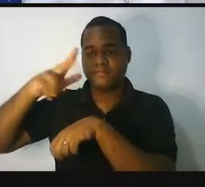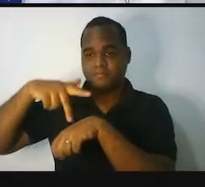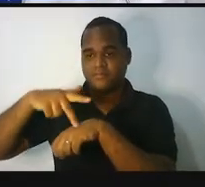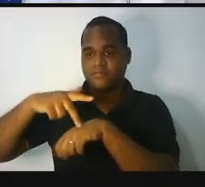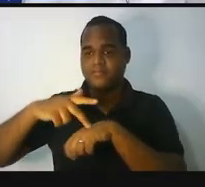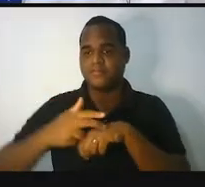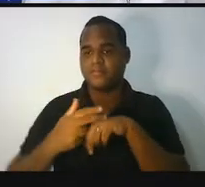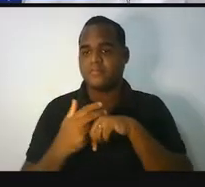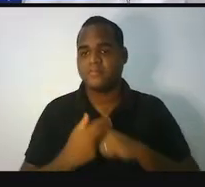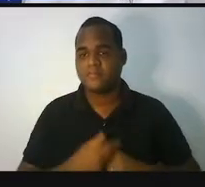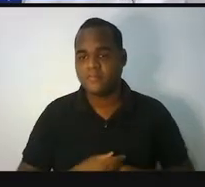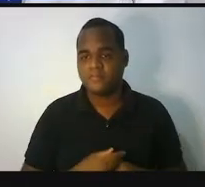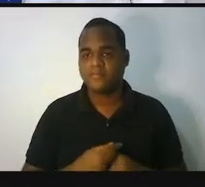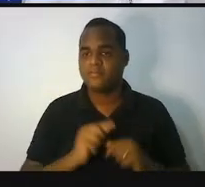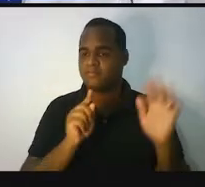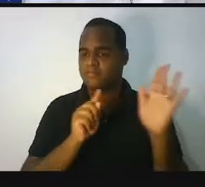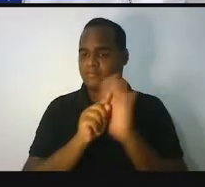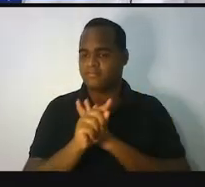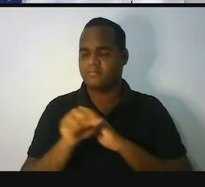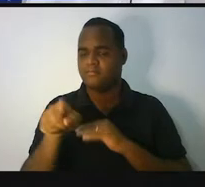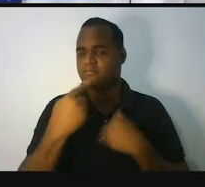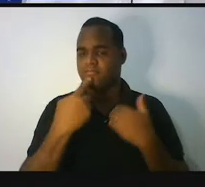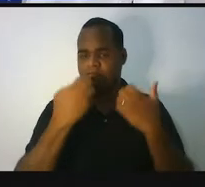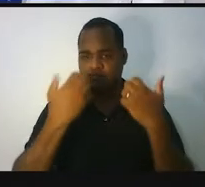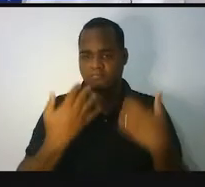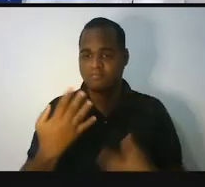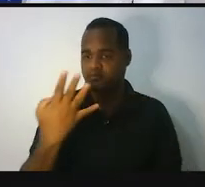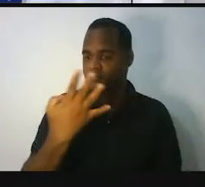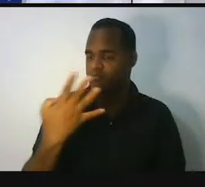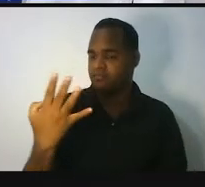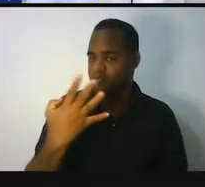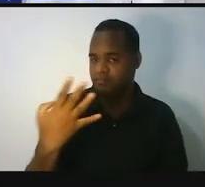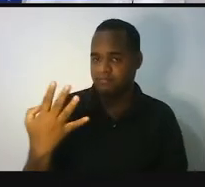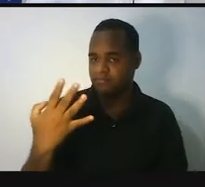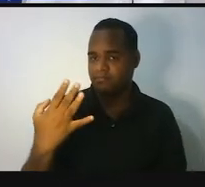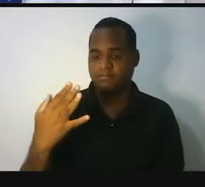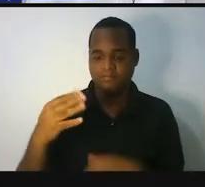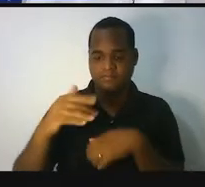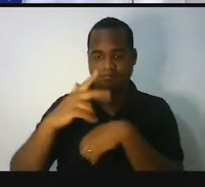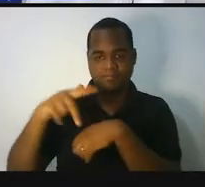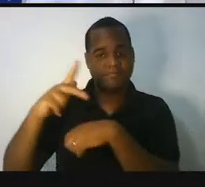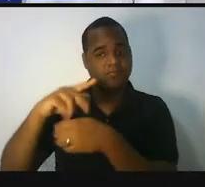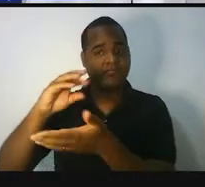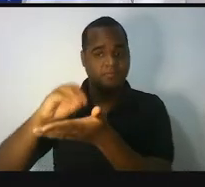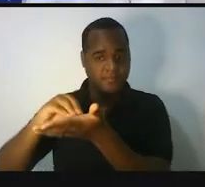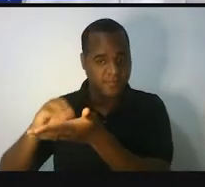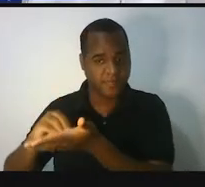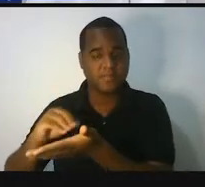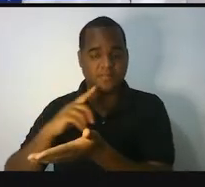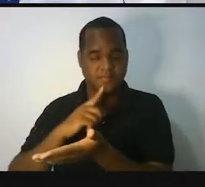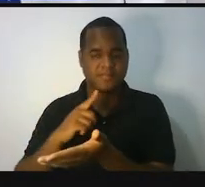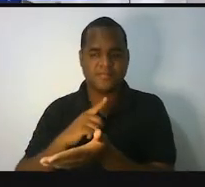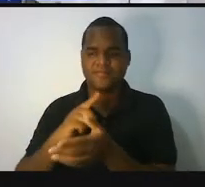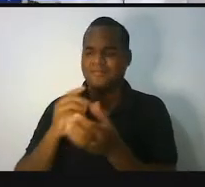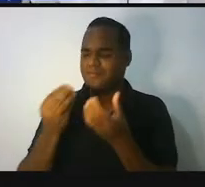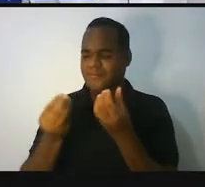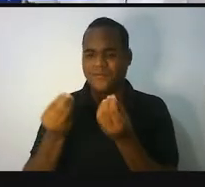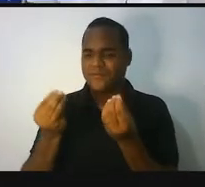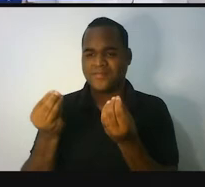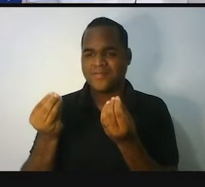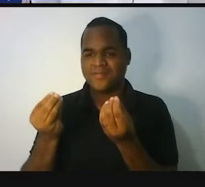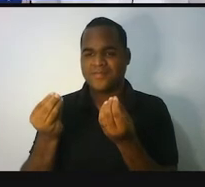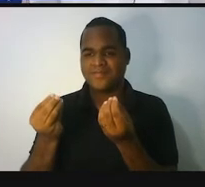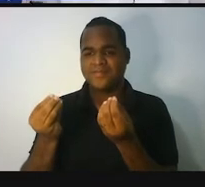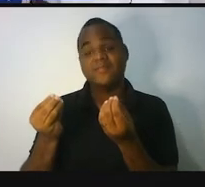A pergunta falando de 44 países que restaram. Como assim, professor?